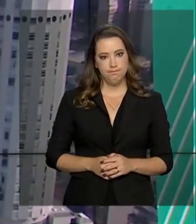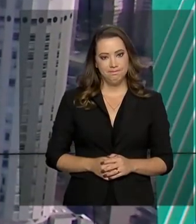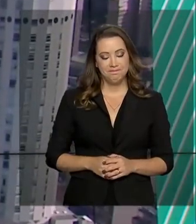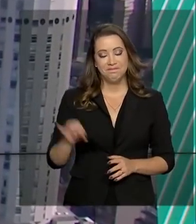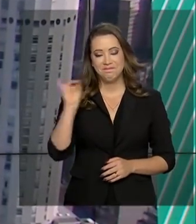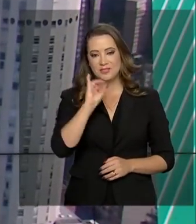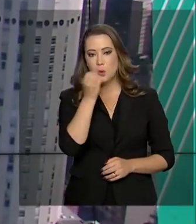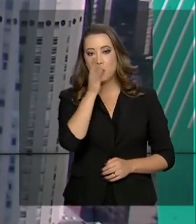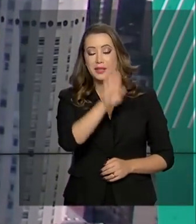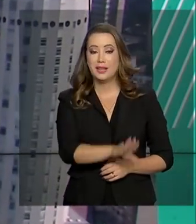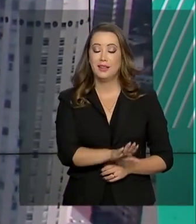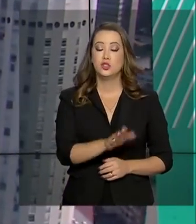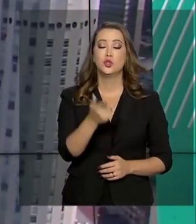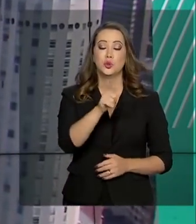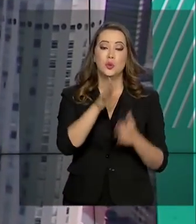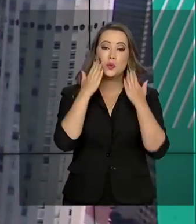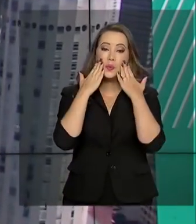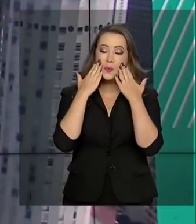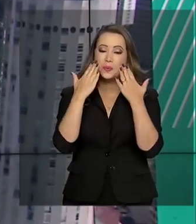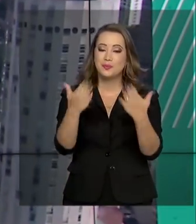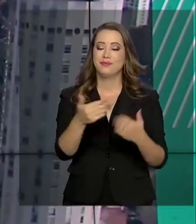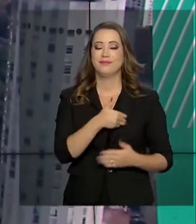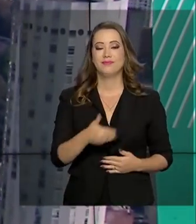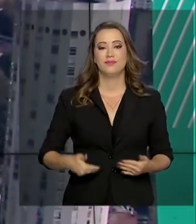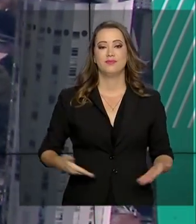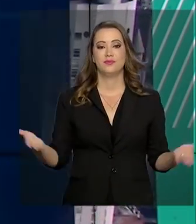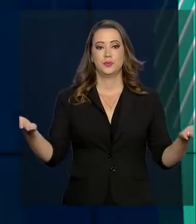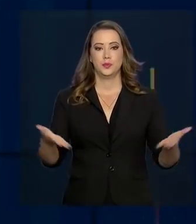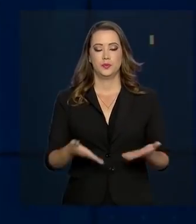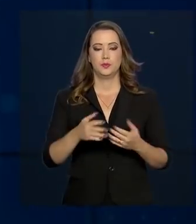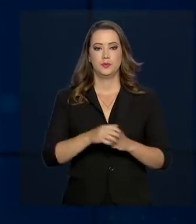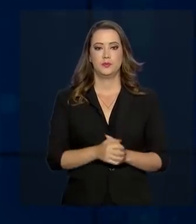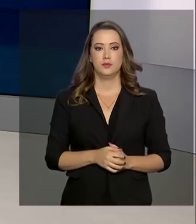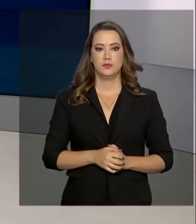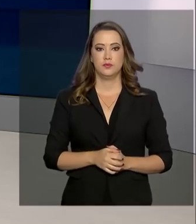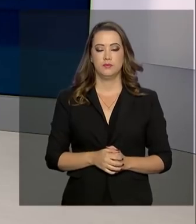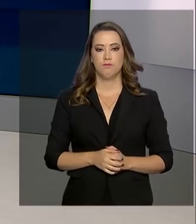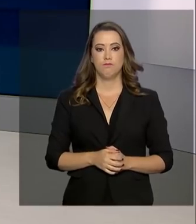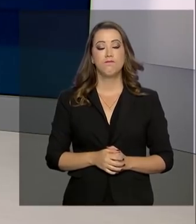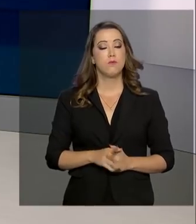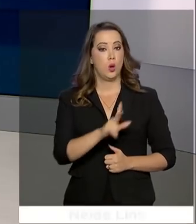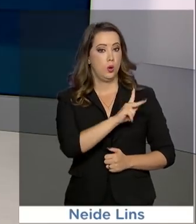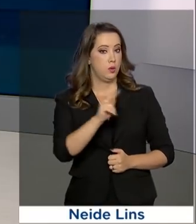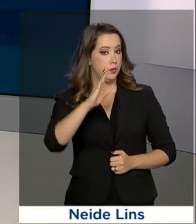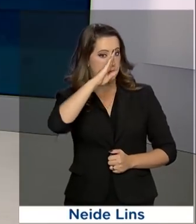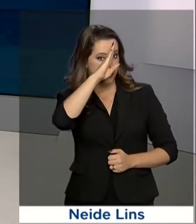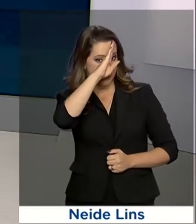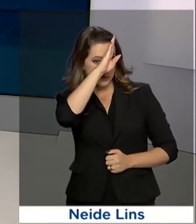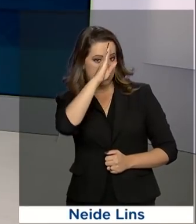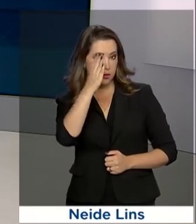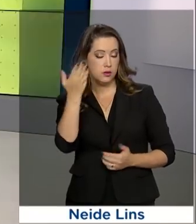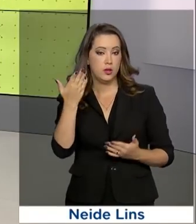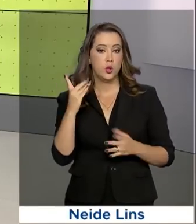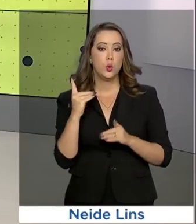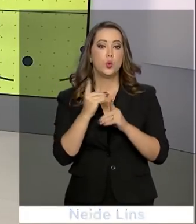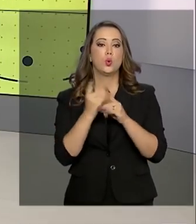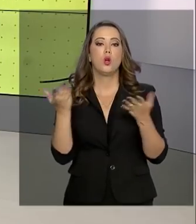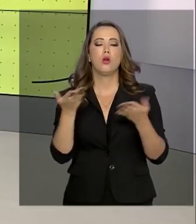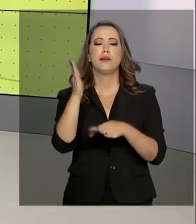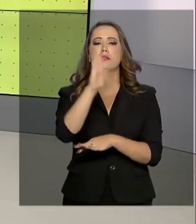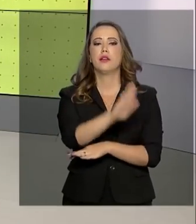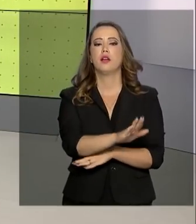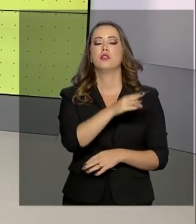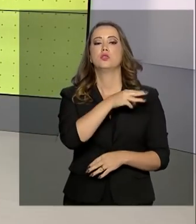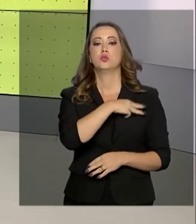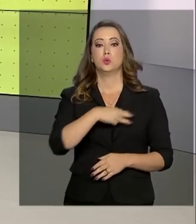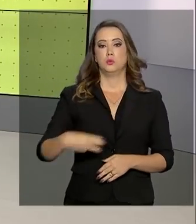Olá, boa tarde. Já estamos de volta com mais uma edição do Governo Agora. O presidente Jair Bolsonaro recebeu agora à tarde